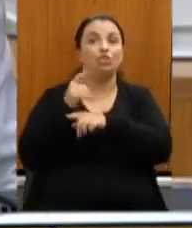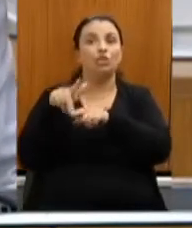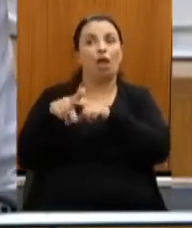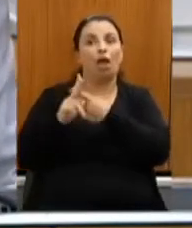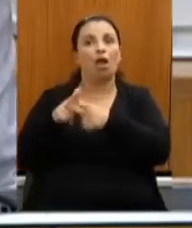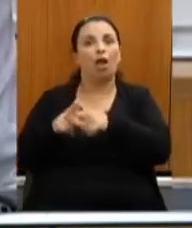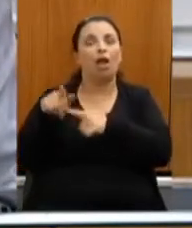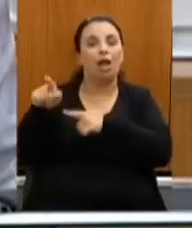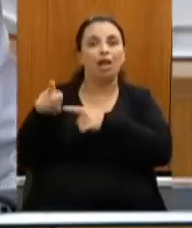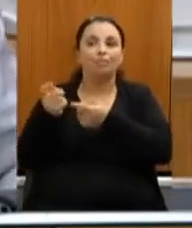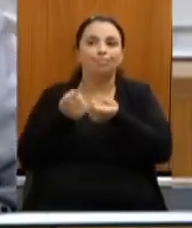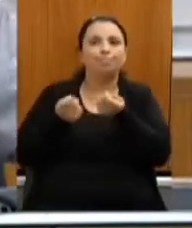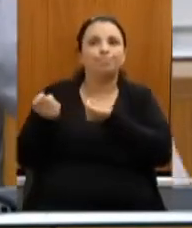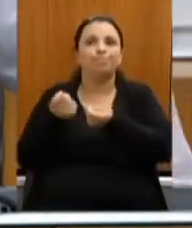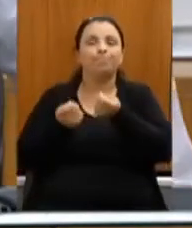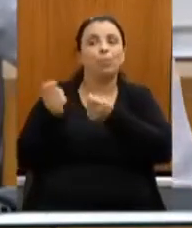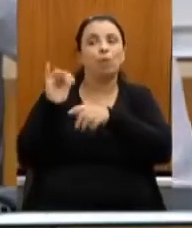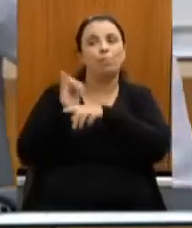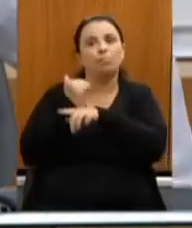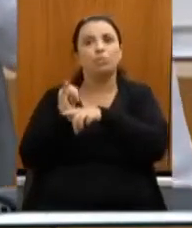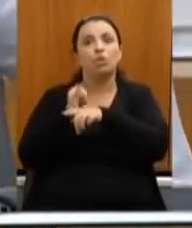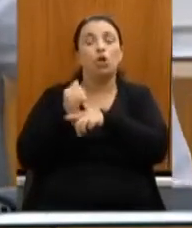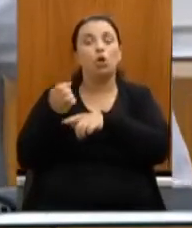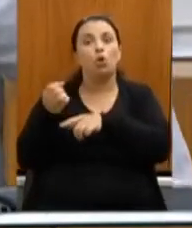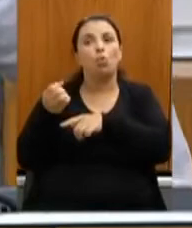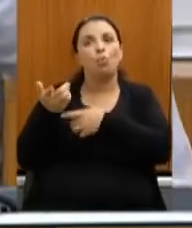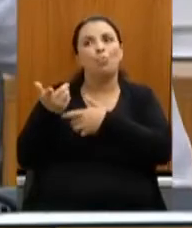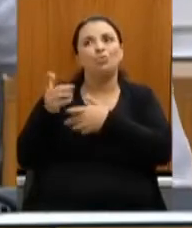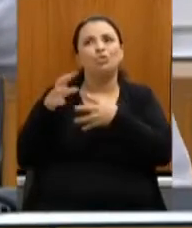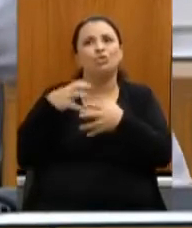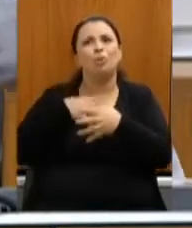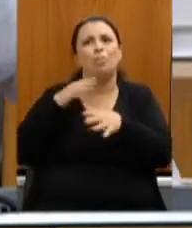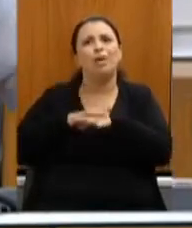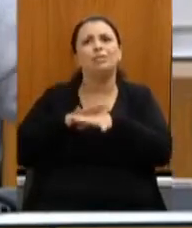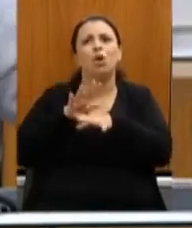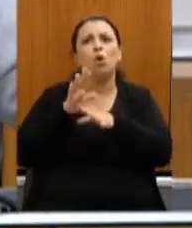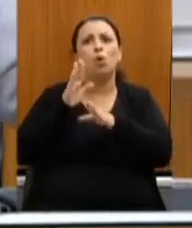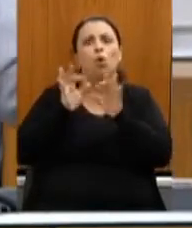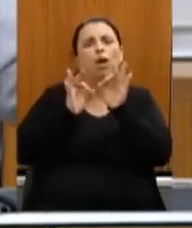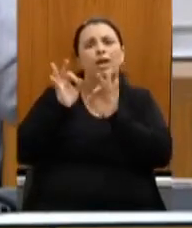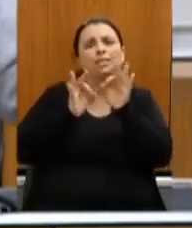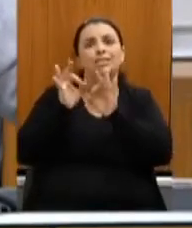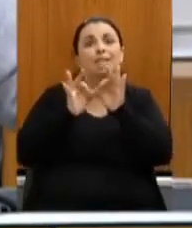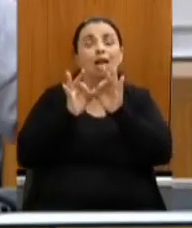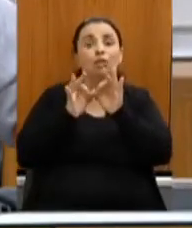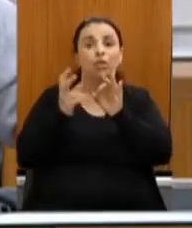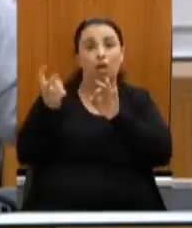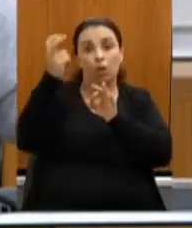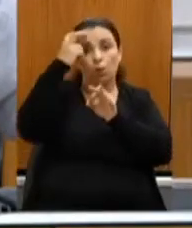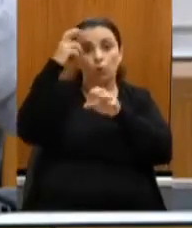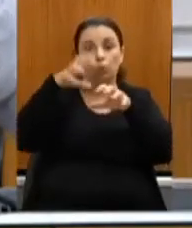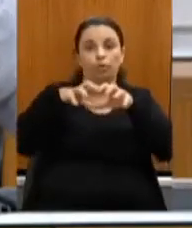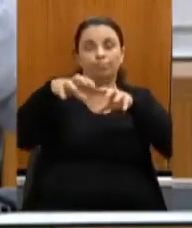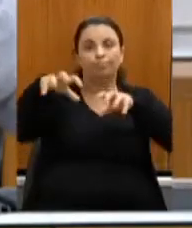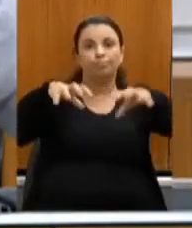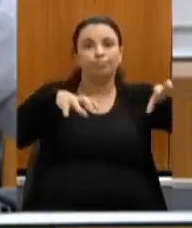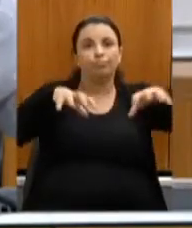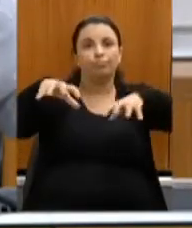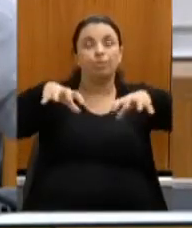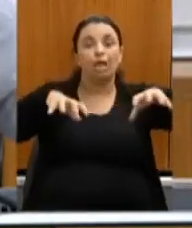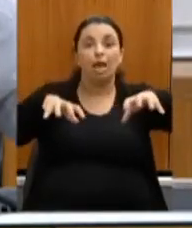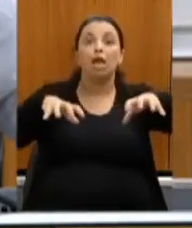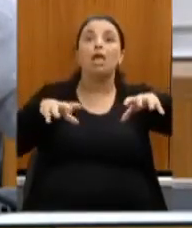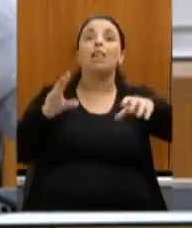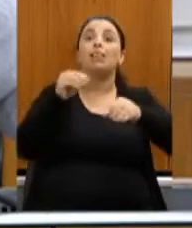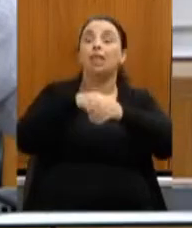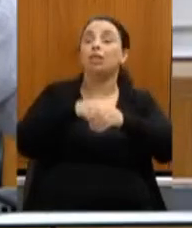uma forma mais organizada de descentralizar a cultura na nossa lei de incentivo